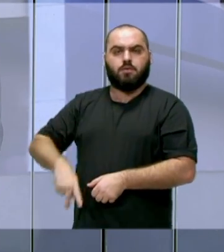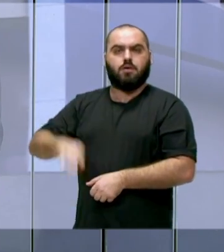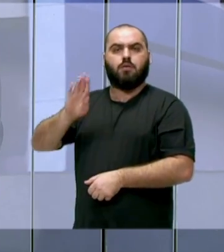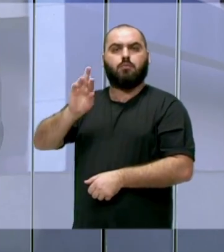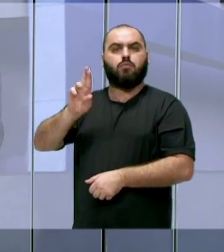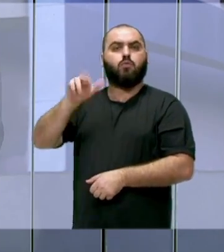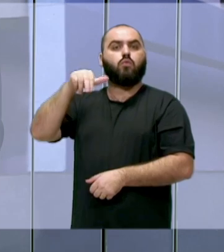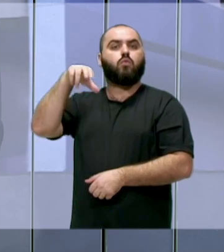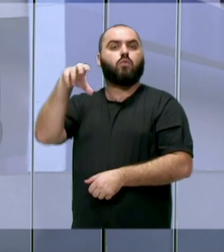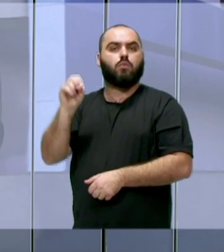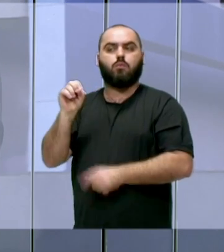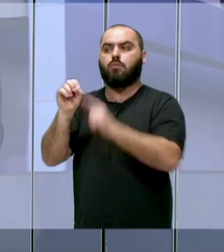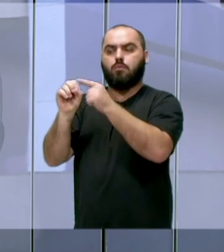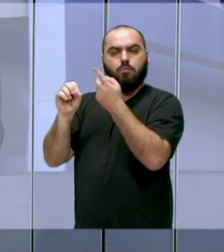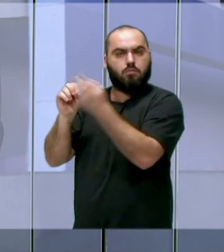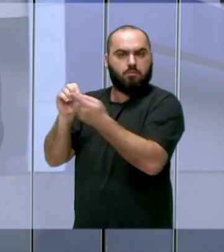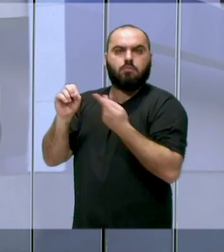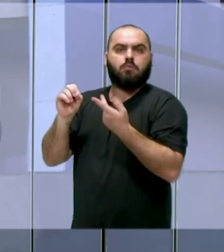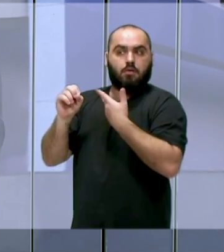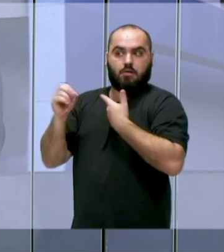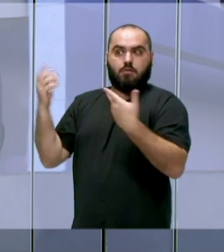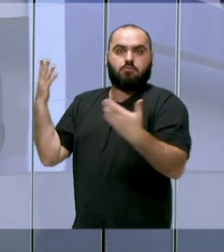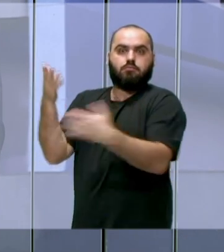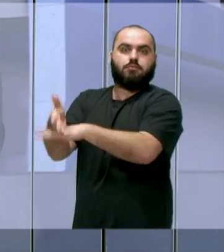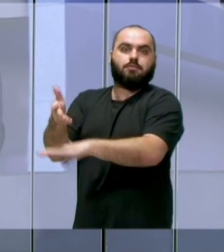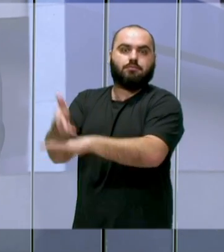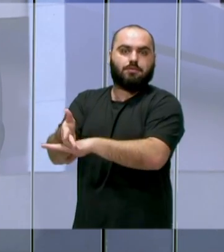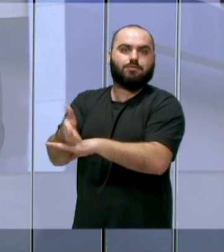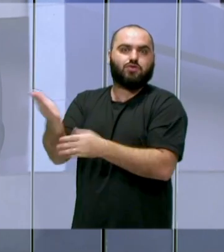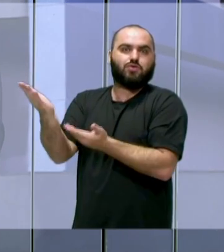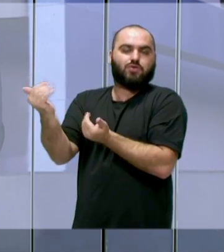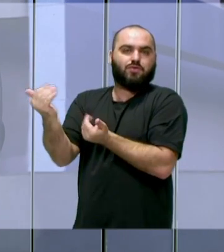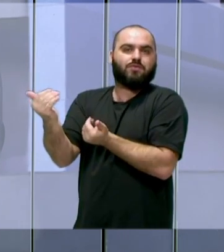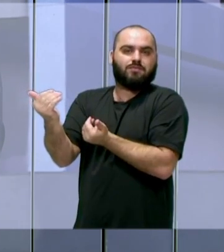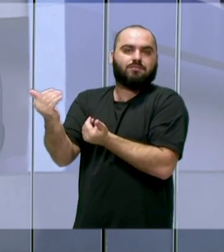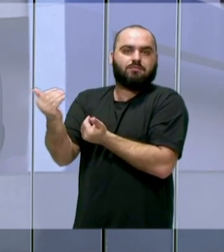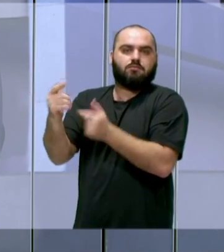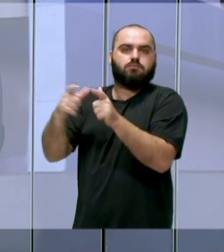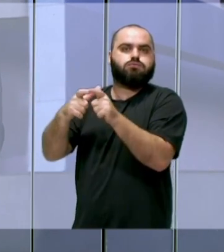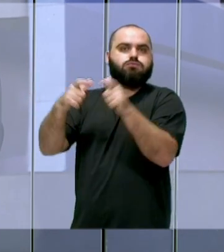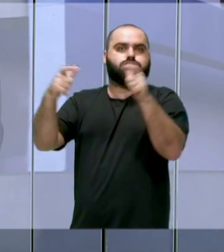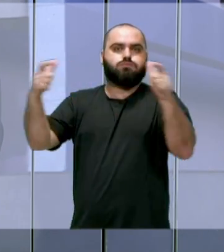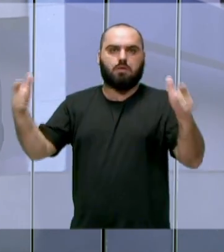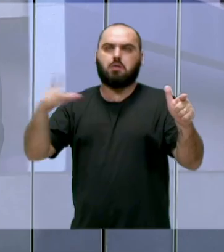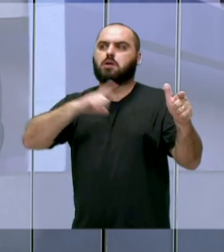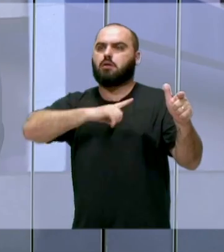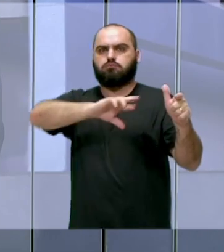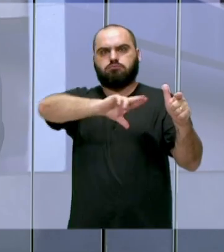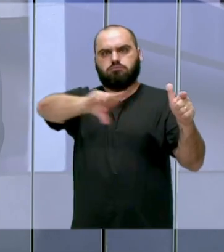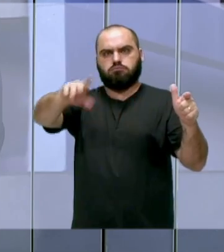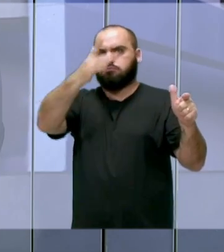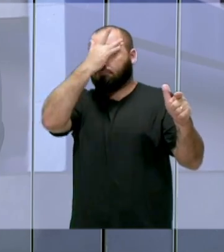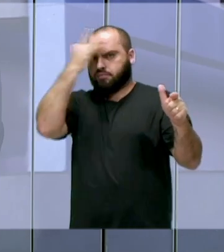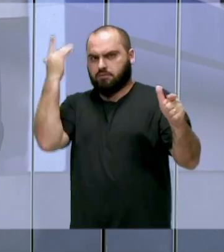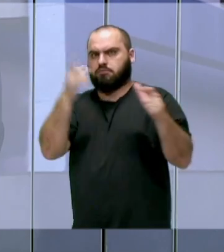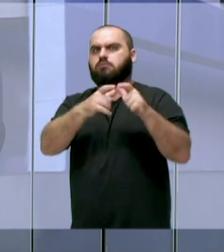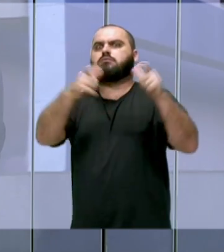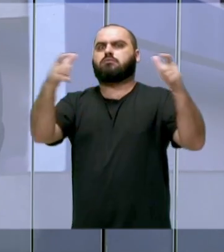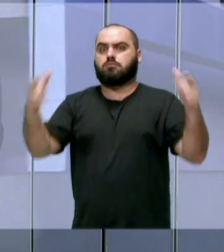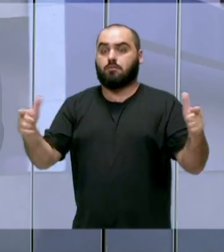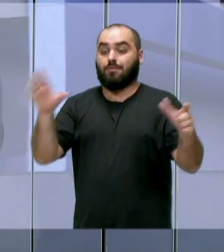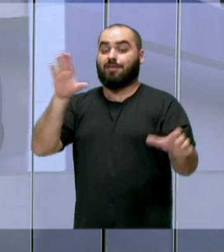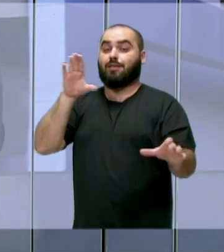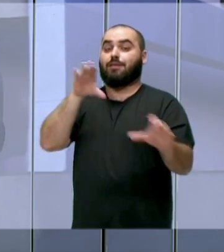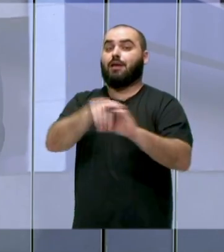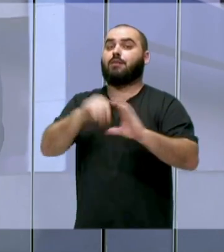PSDB, e a gente está, eu faço parte da juventude do PSDB, né, é uma juventude bem ampla, conta com bastante pessoas, e dentro